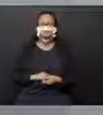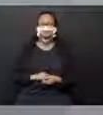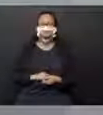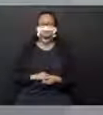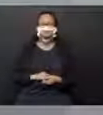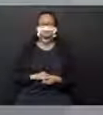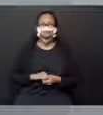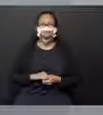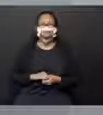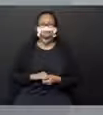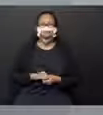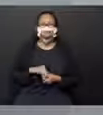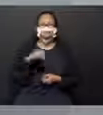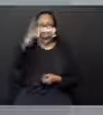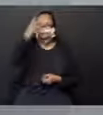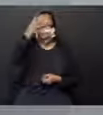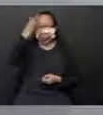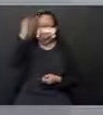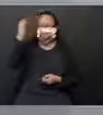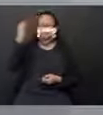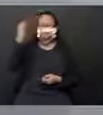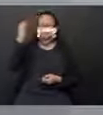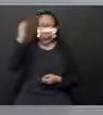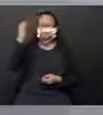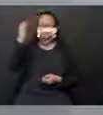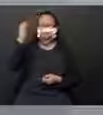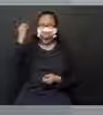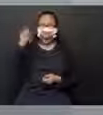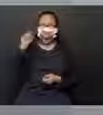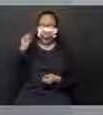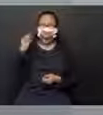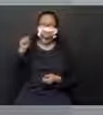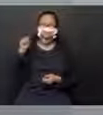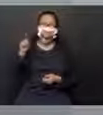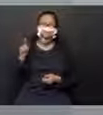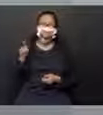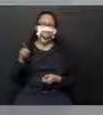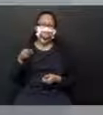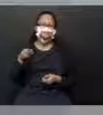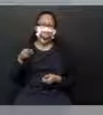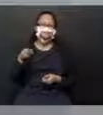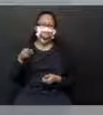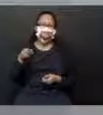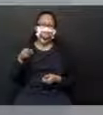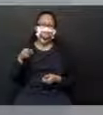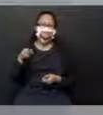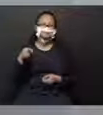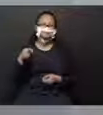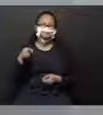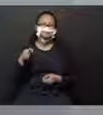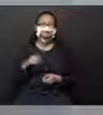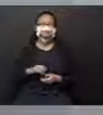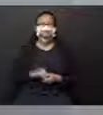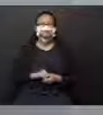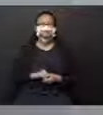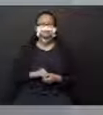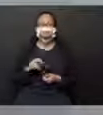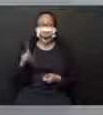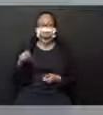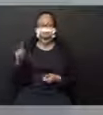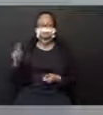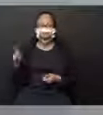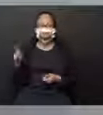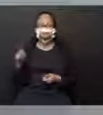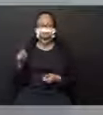Não esquece de colocar os pontos finais, a vírgula. Olha lá, turminha? Senão, a professora Catiane depois vai